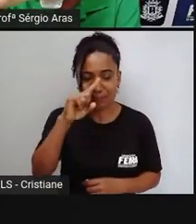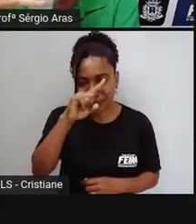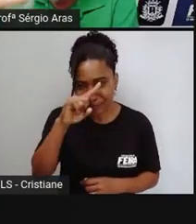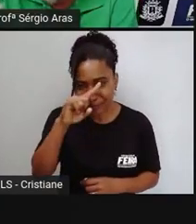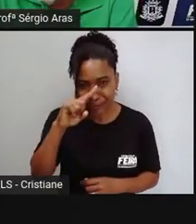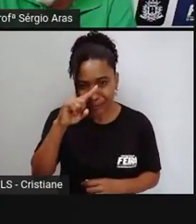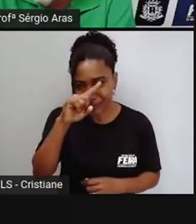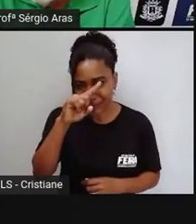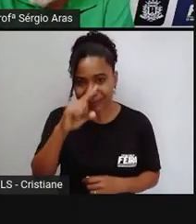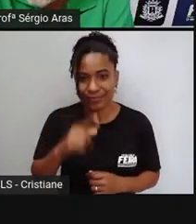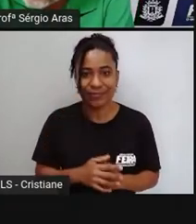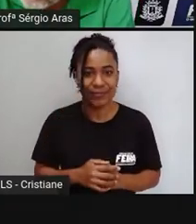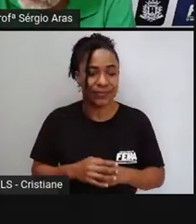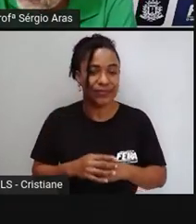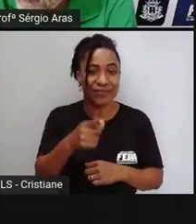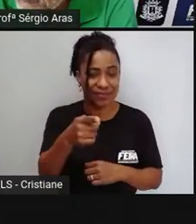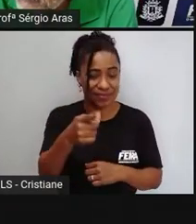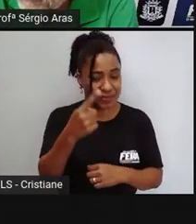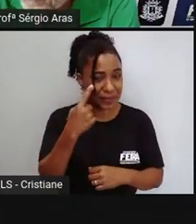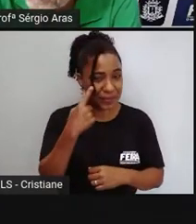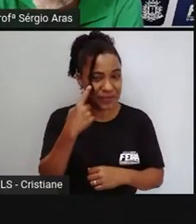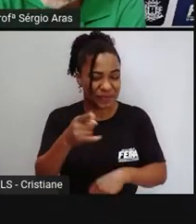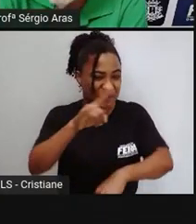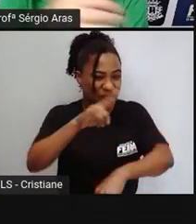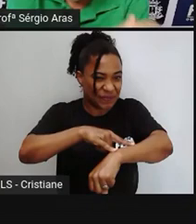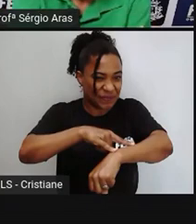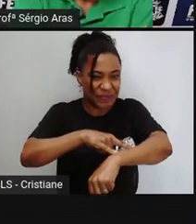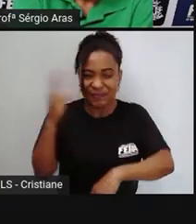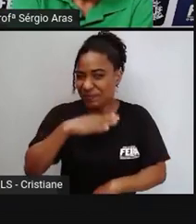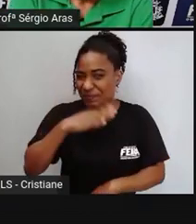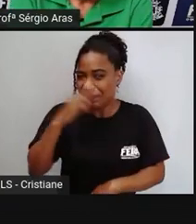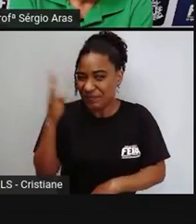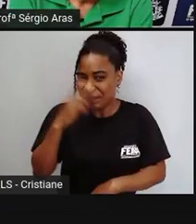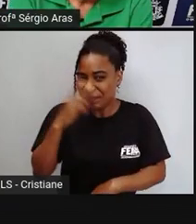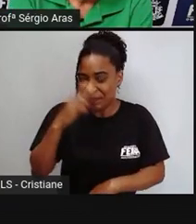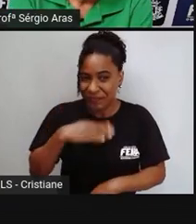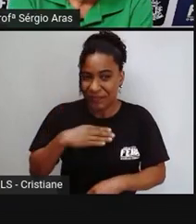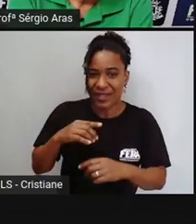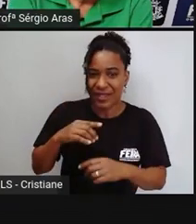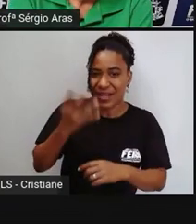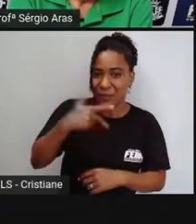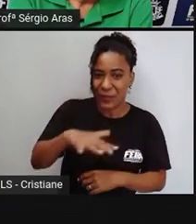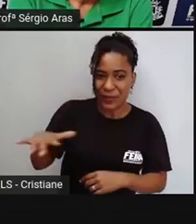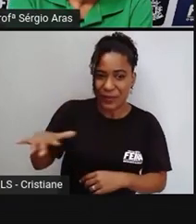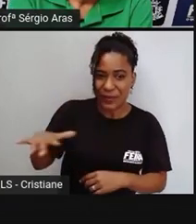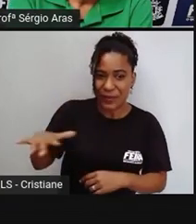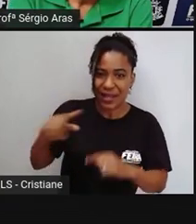meu menino me olha mãe que cheiro é esse tá fedendo aqui dentro tu não vai limpar não